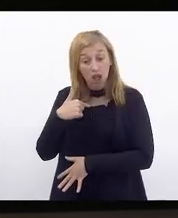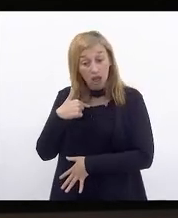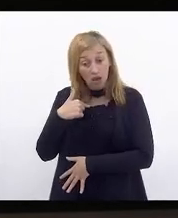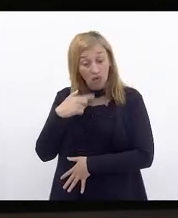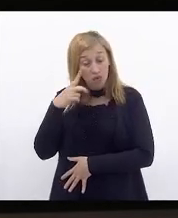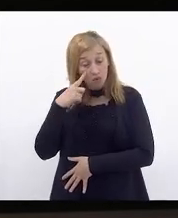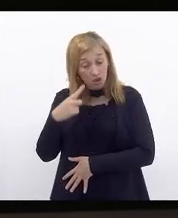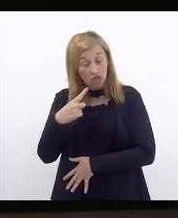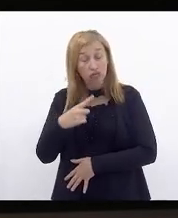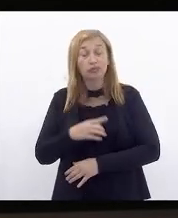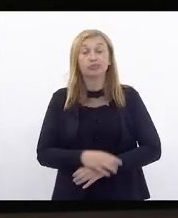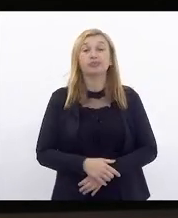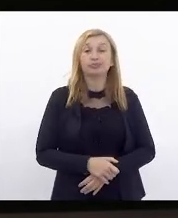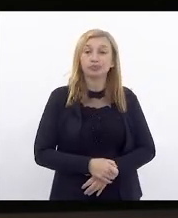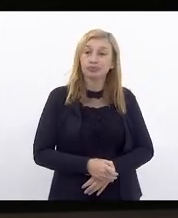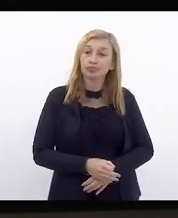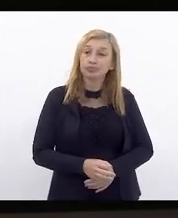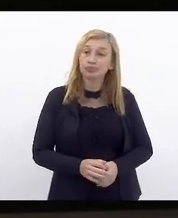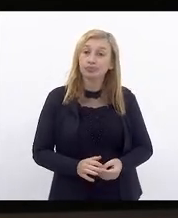assistido,